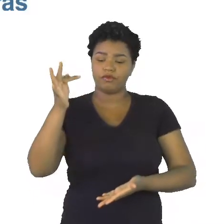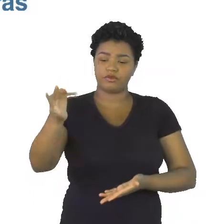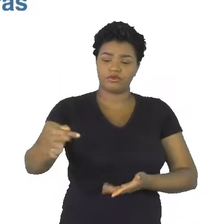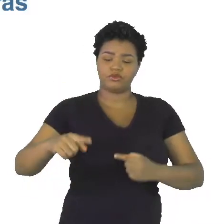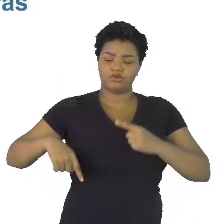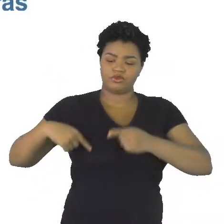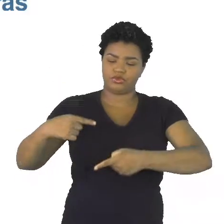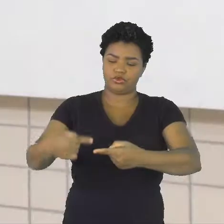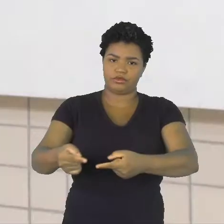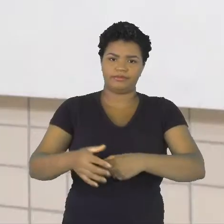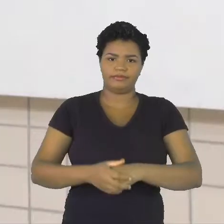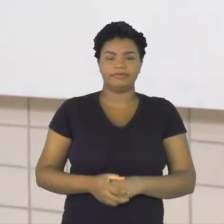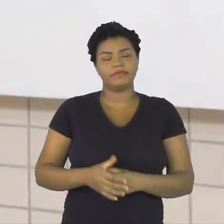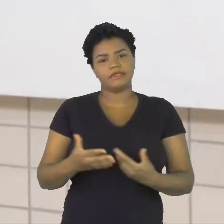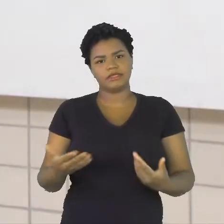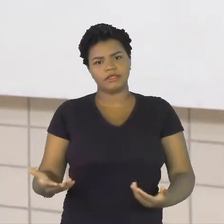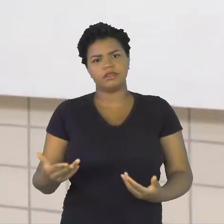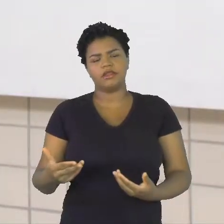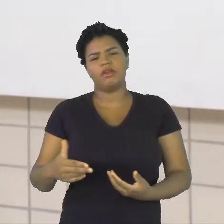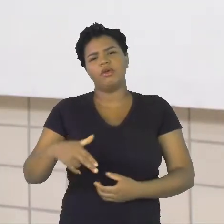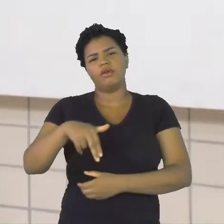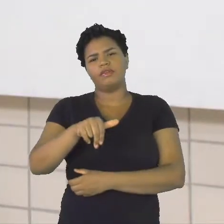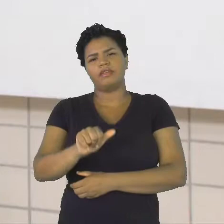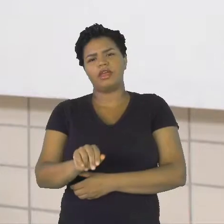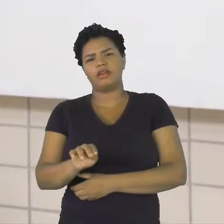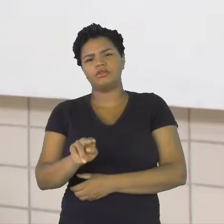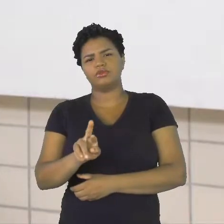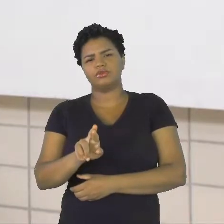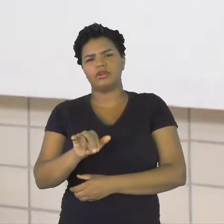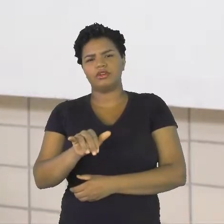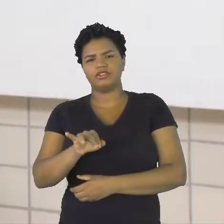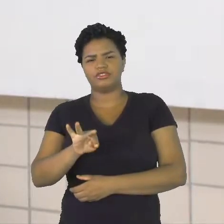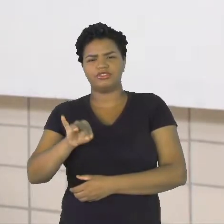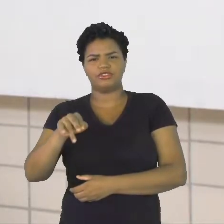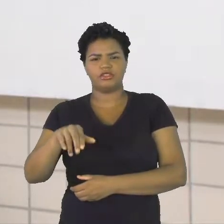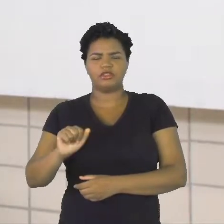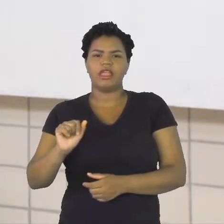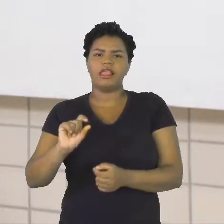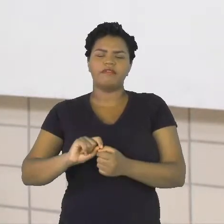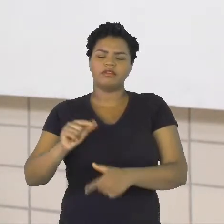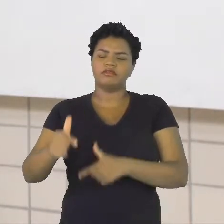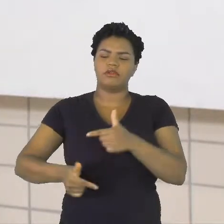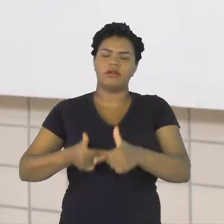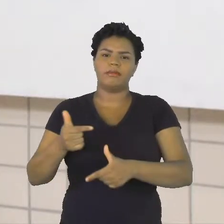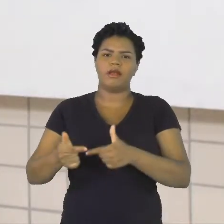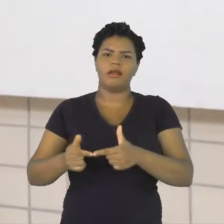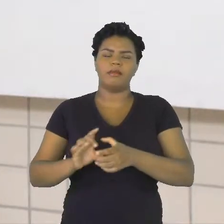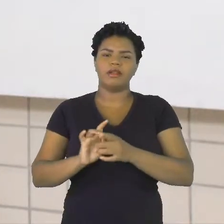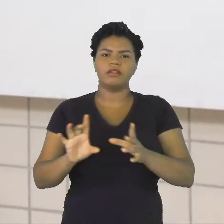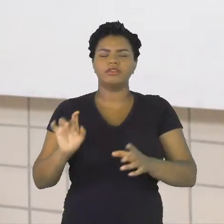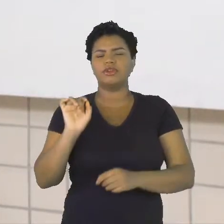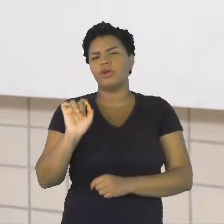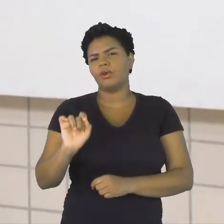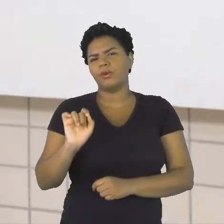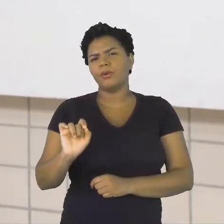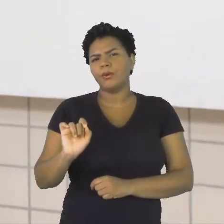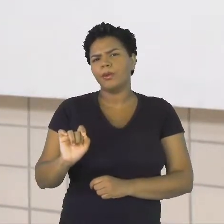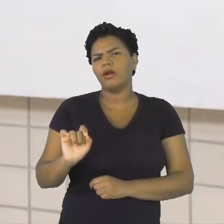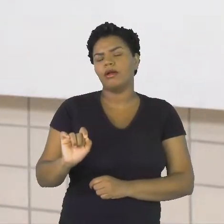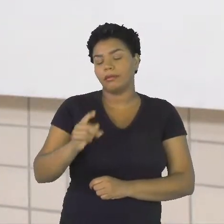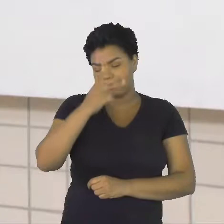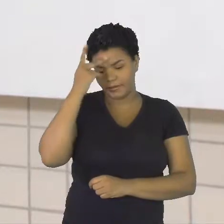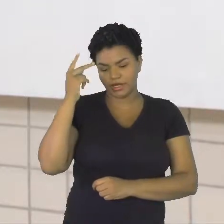Então o Naturatins, ele desenvolve um trabalho para permitir que as pessoas